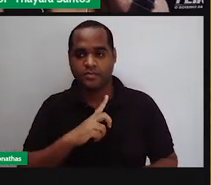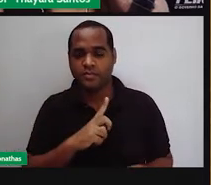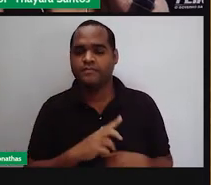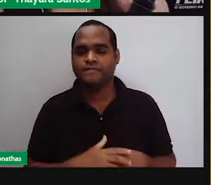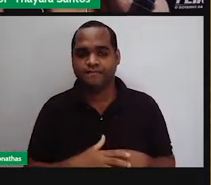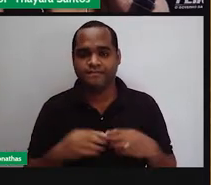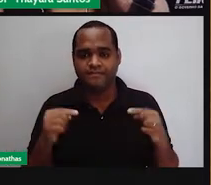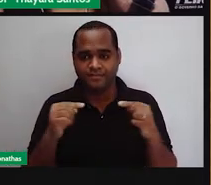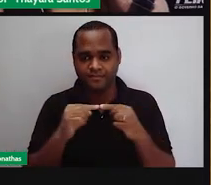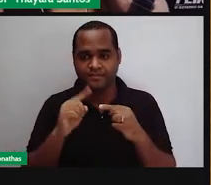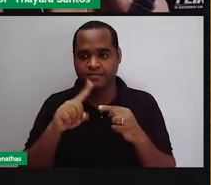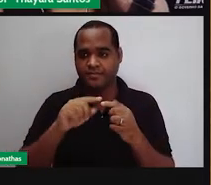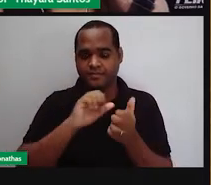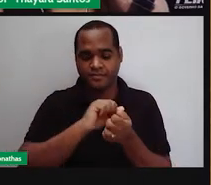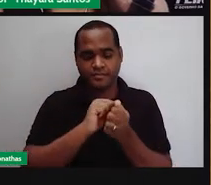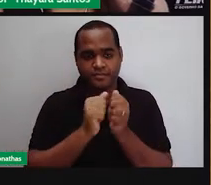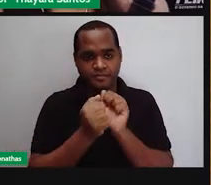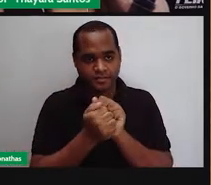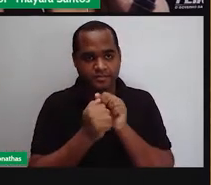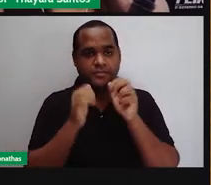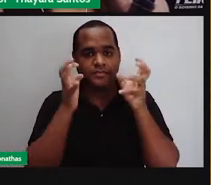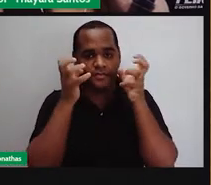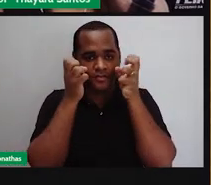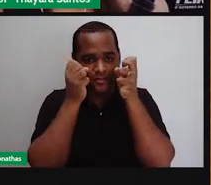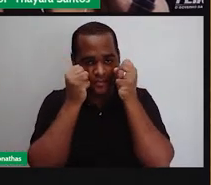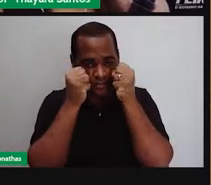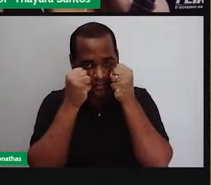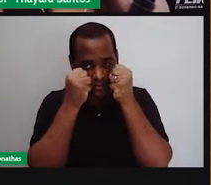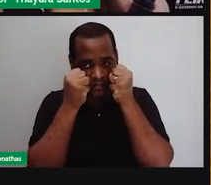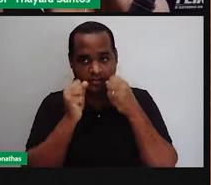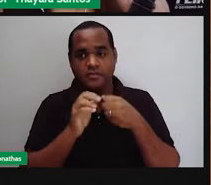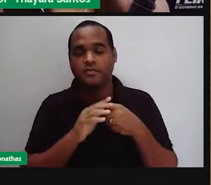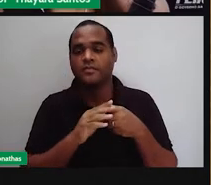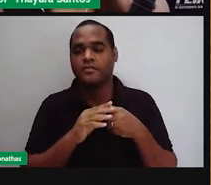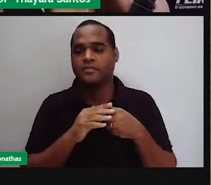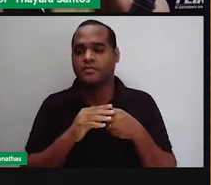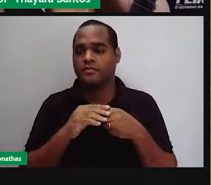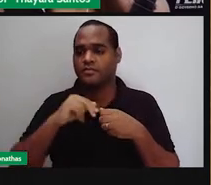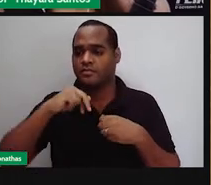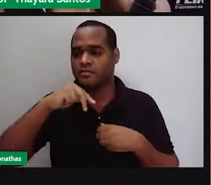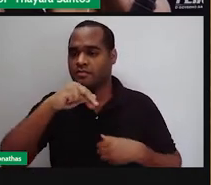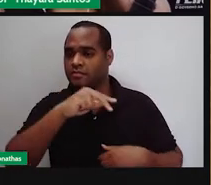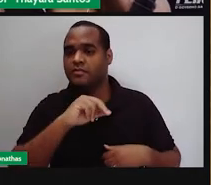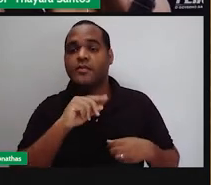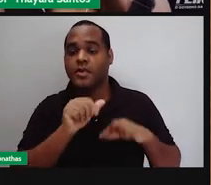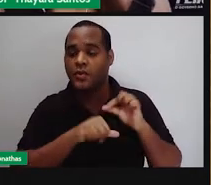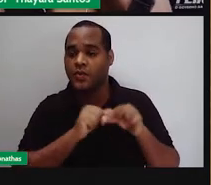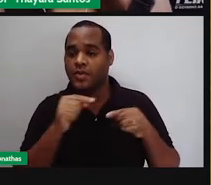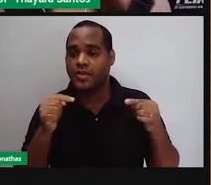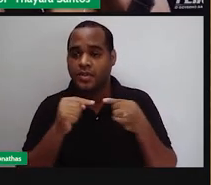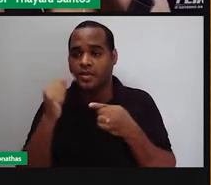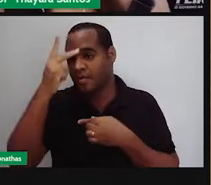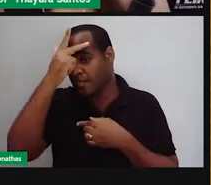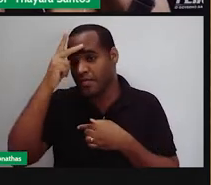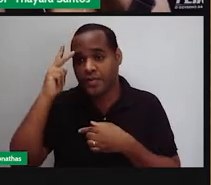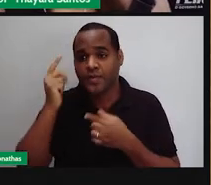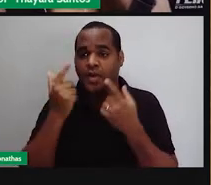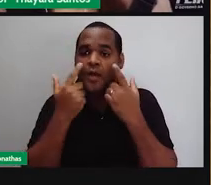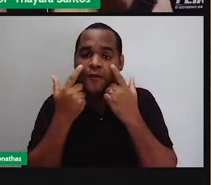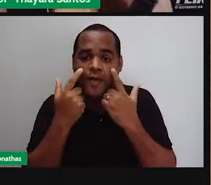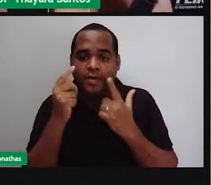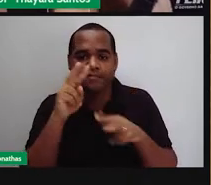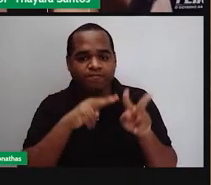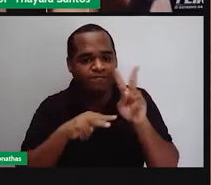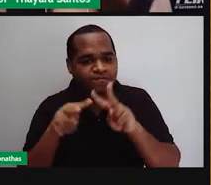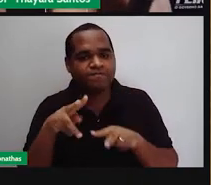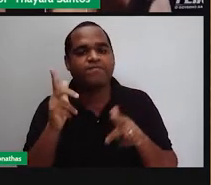Isso é chamado de adaptação ao escuro. Quando a rhodopsina é regenerada, a pessoa recupera a